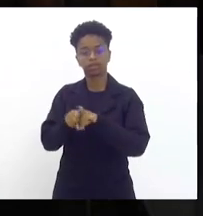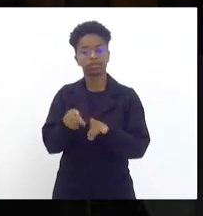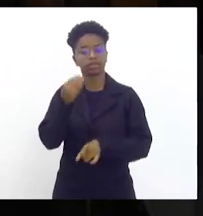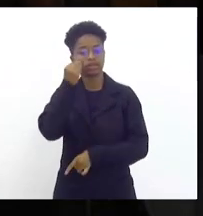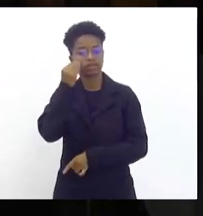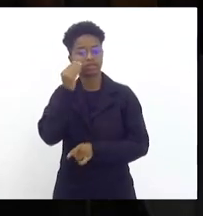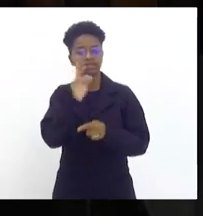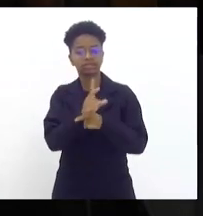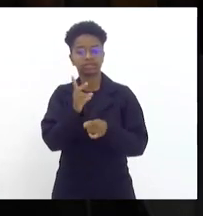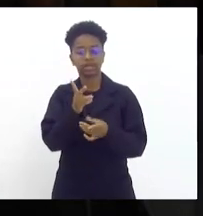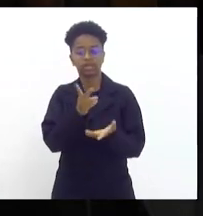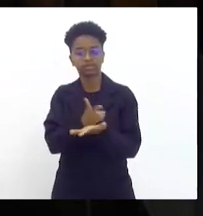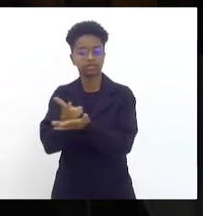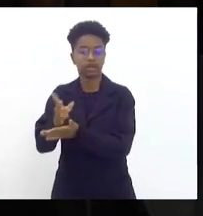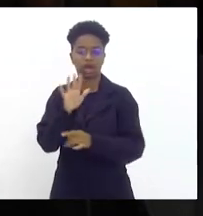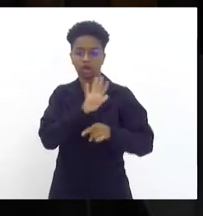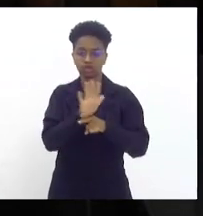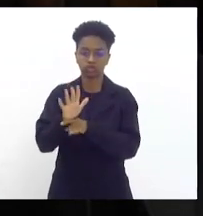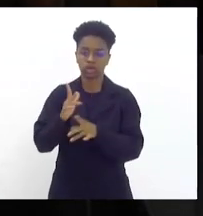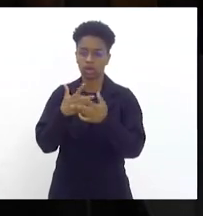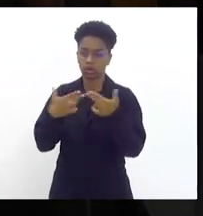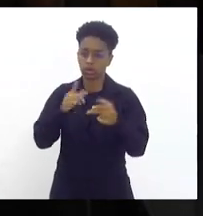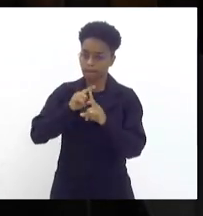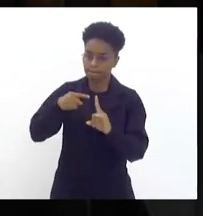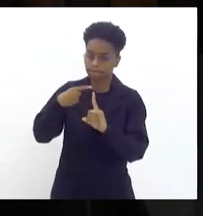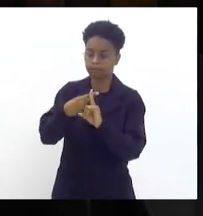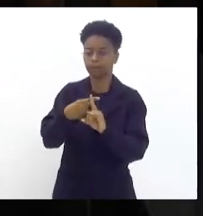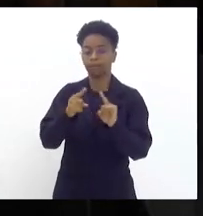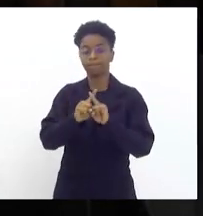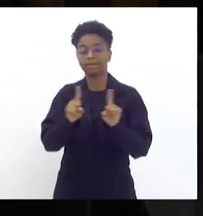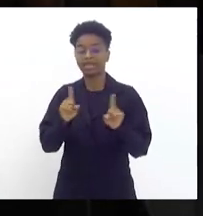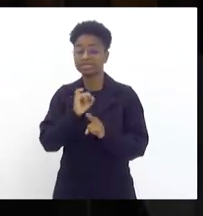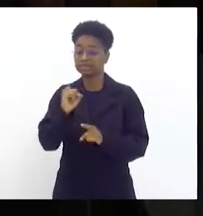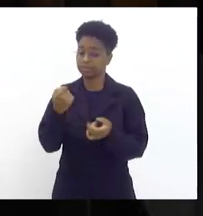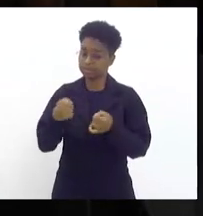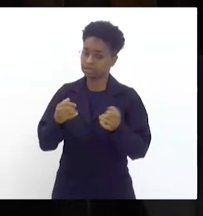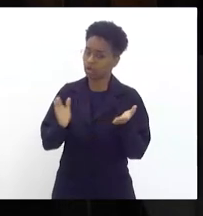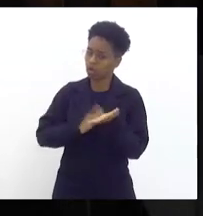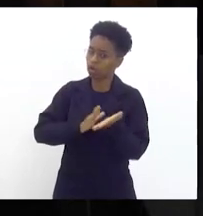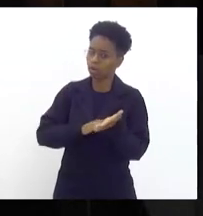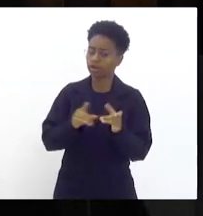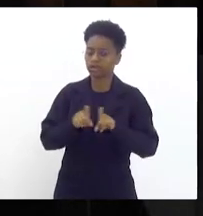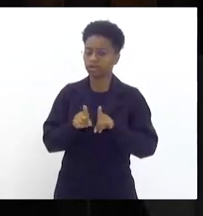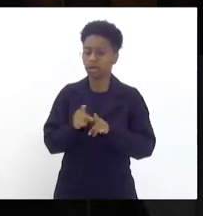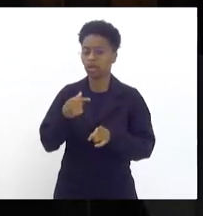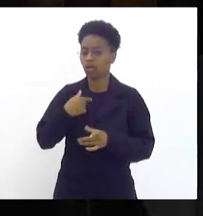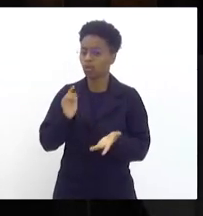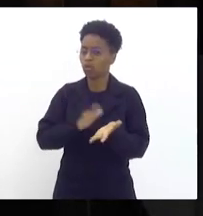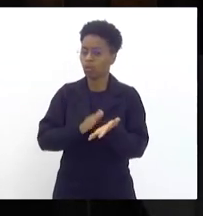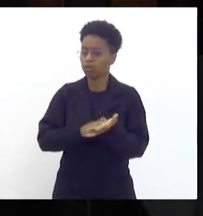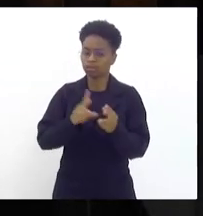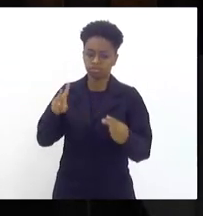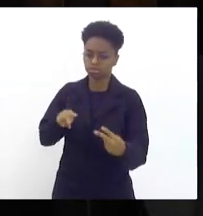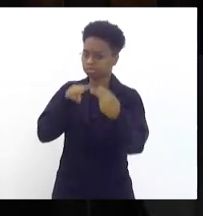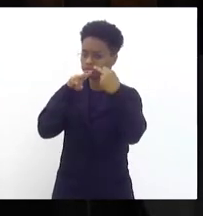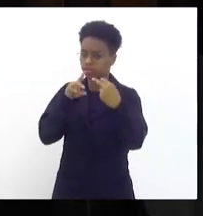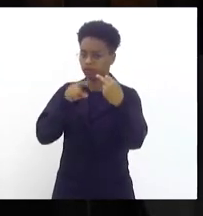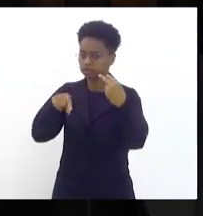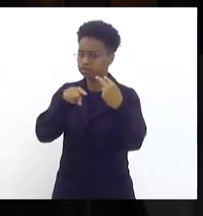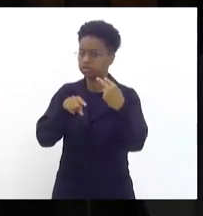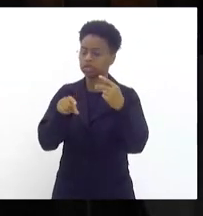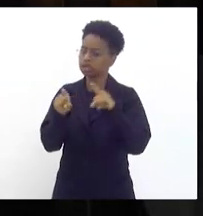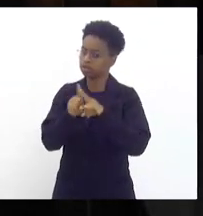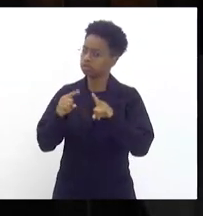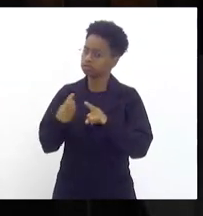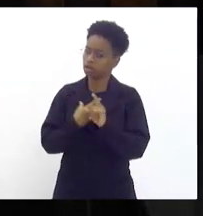em tudo que for bom tudo que for positivo mais do que tiver que cobrar com a cabeça erguida olhando nos olhos nós iremos